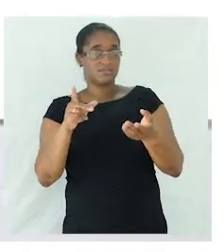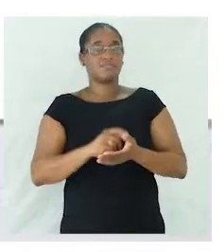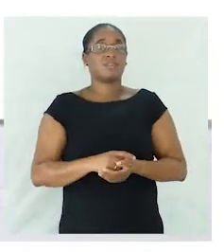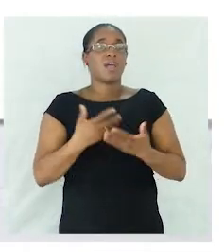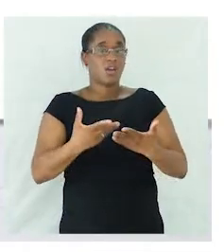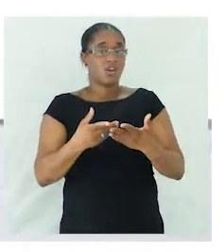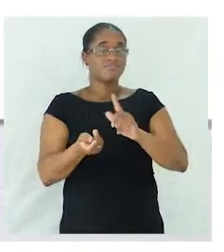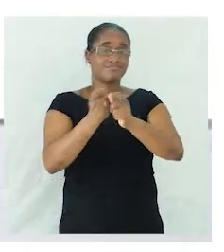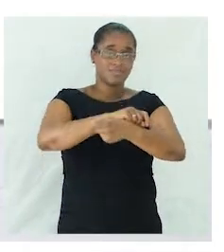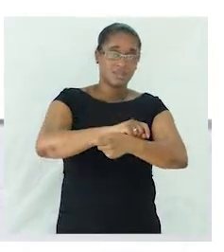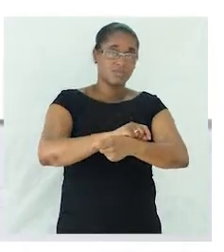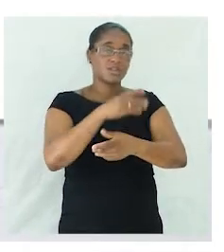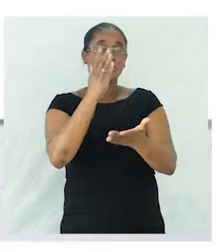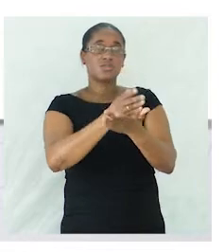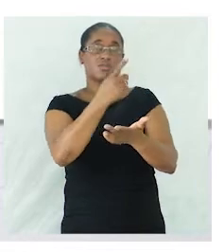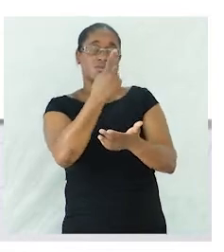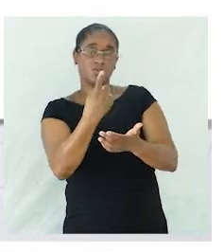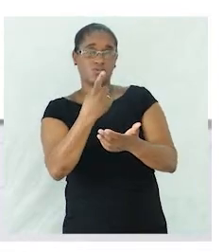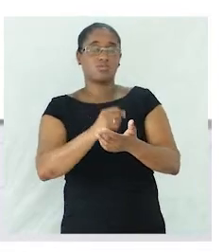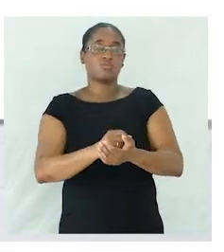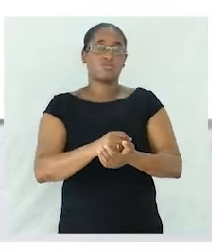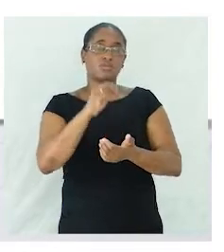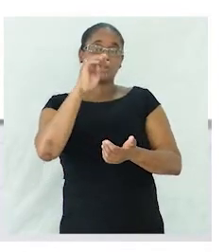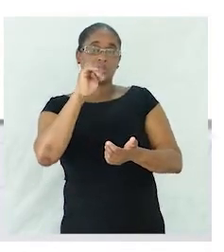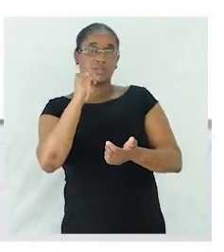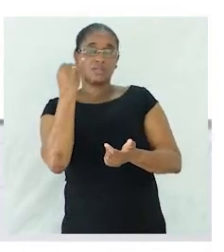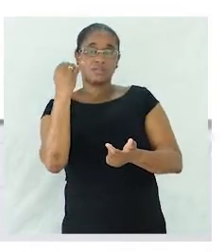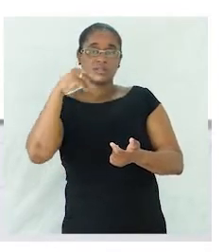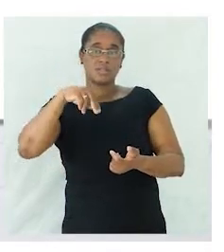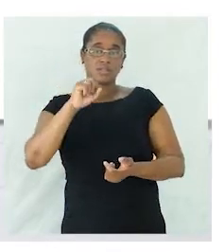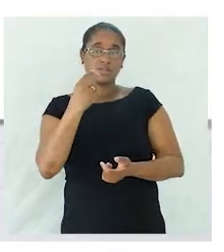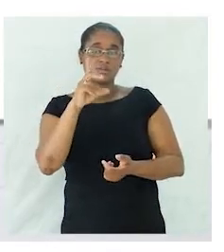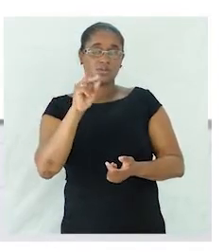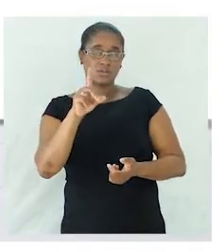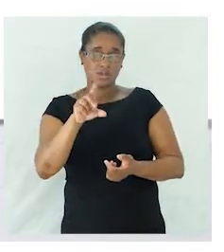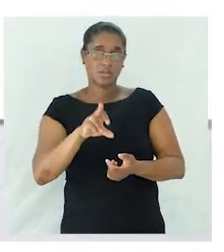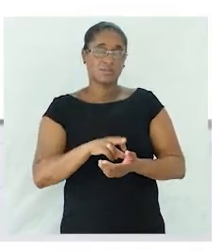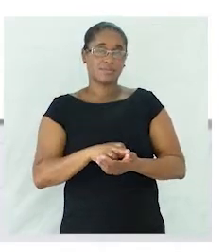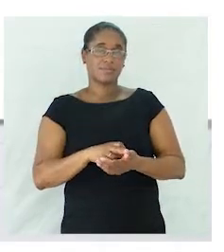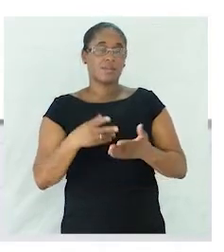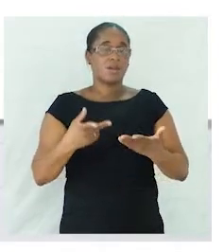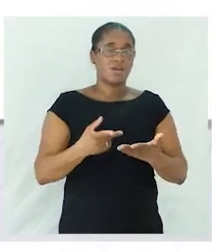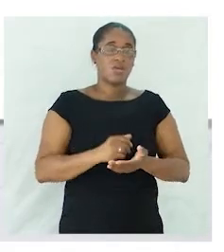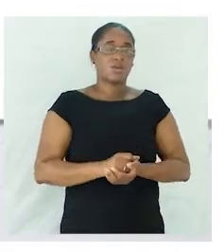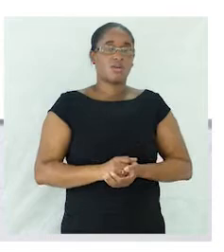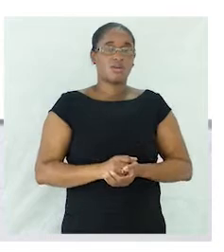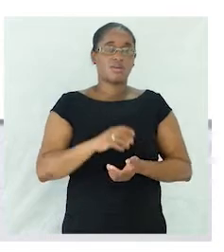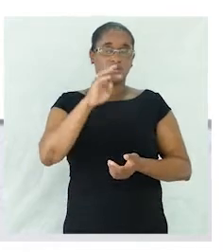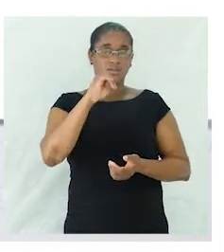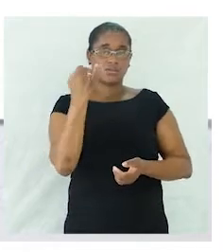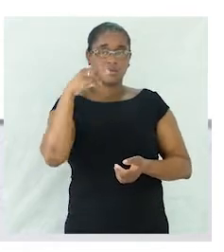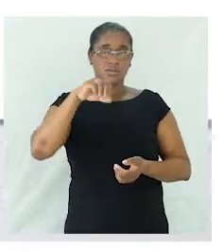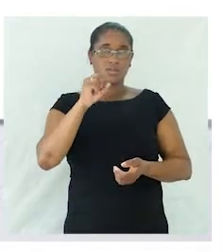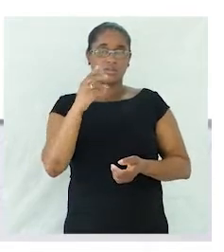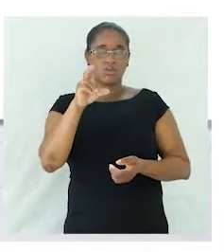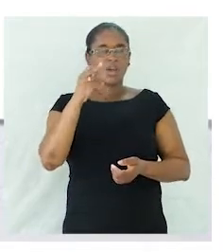palavra perfeitas que corresponde ao adjetivo das minhas amigas então no singular fica a